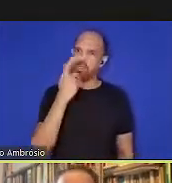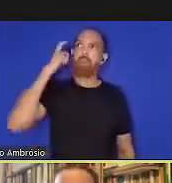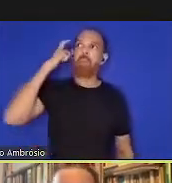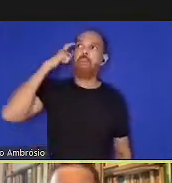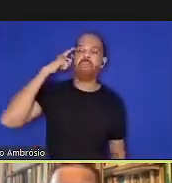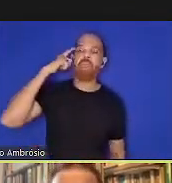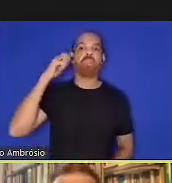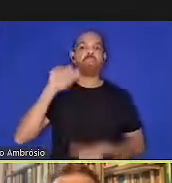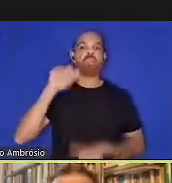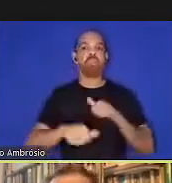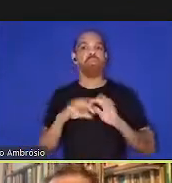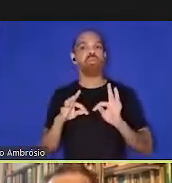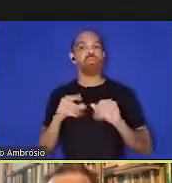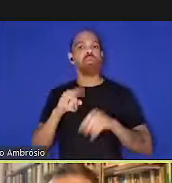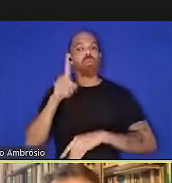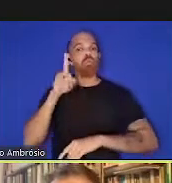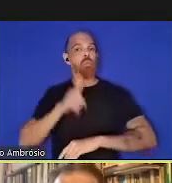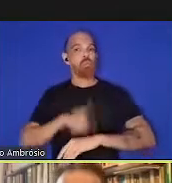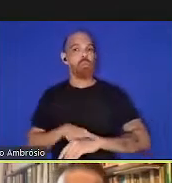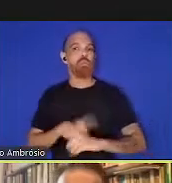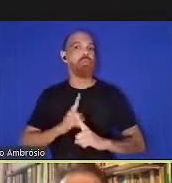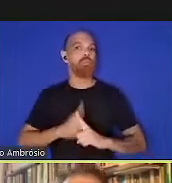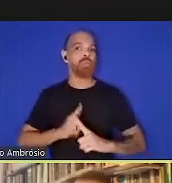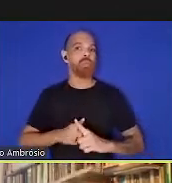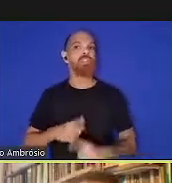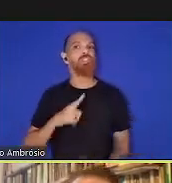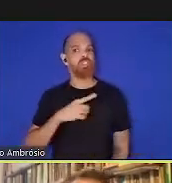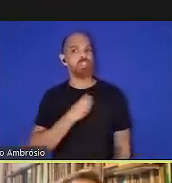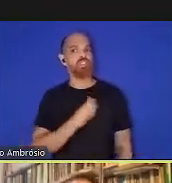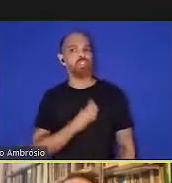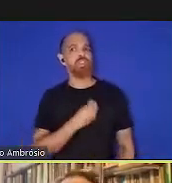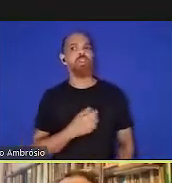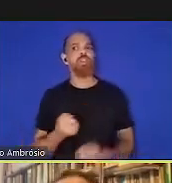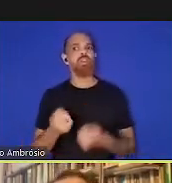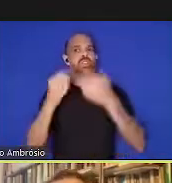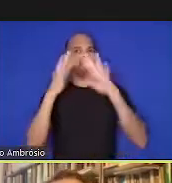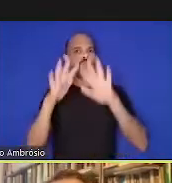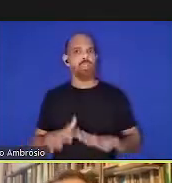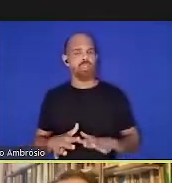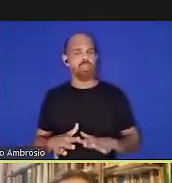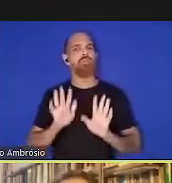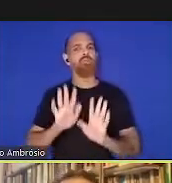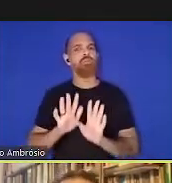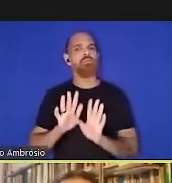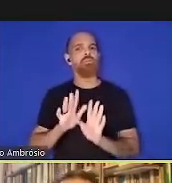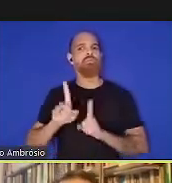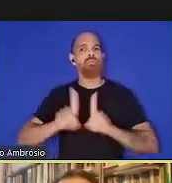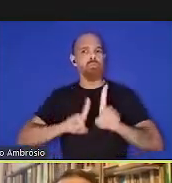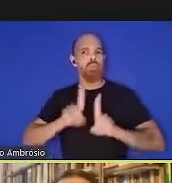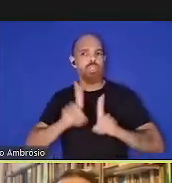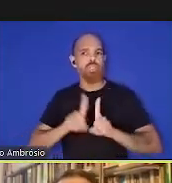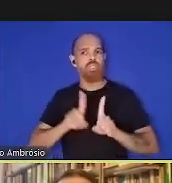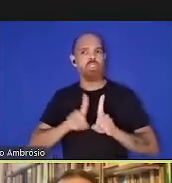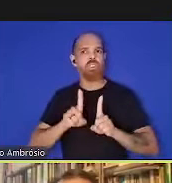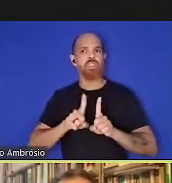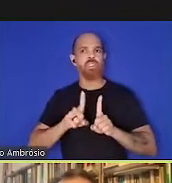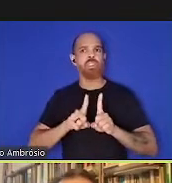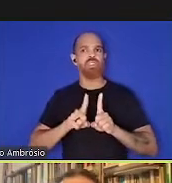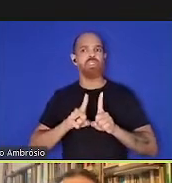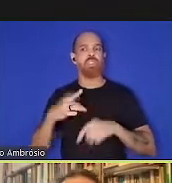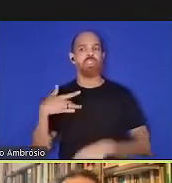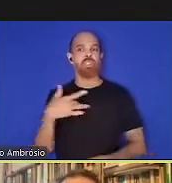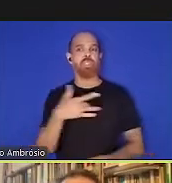tudo naquele momento, porque havia alguns retrocessos, mas no índice de saúde